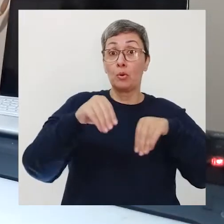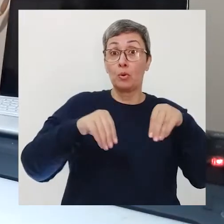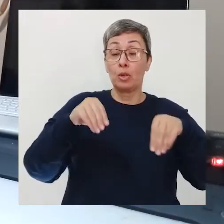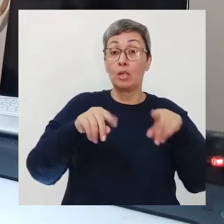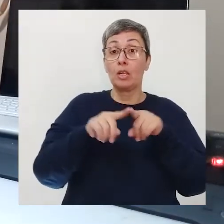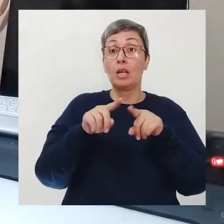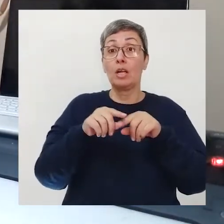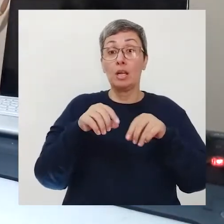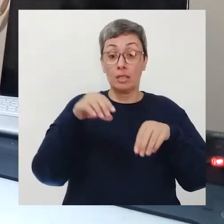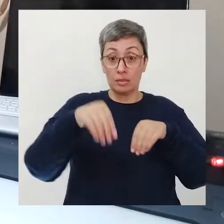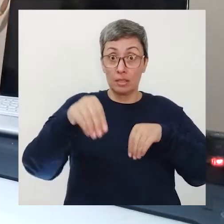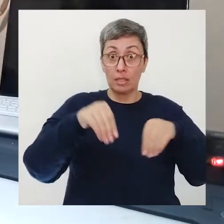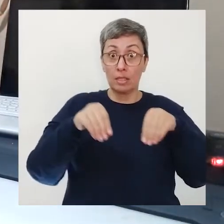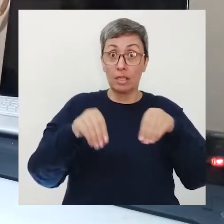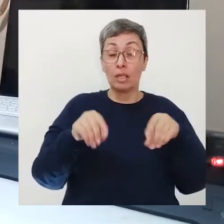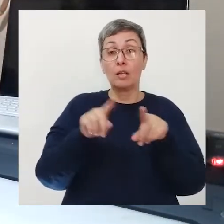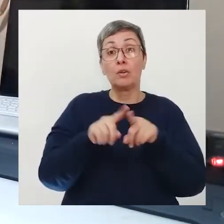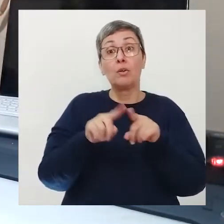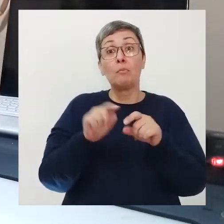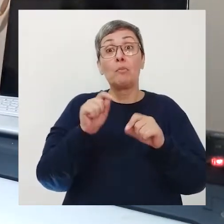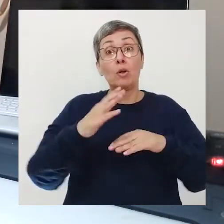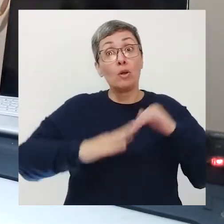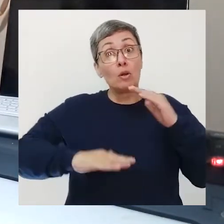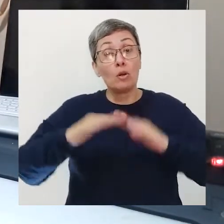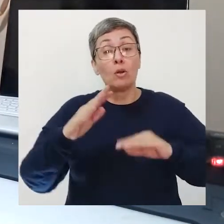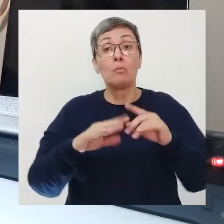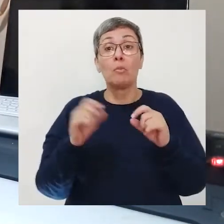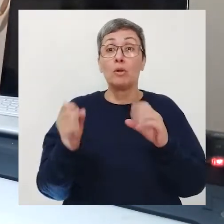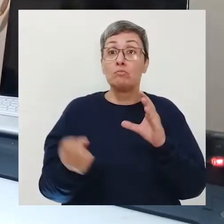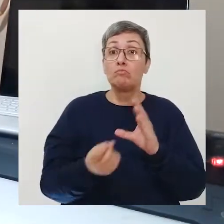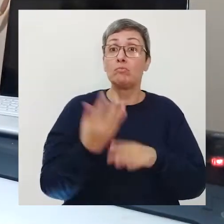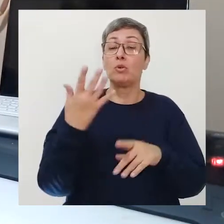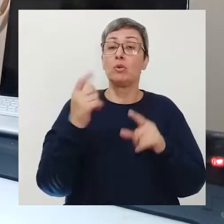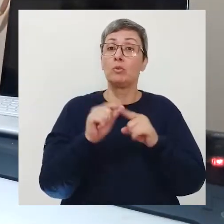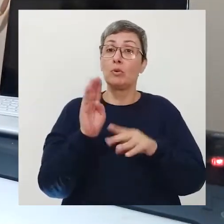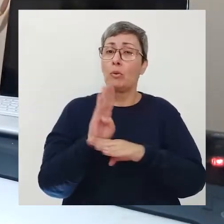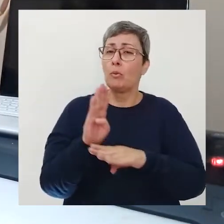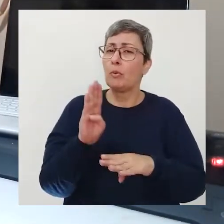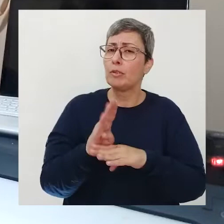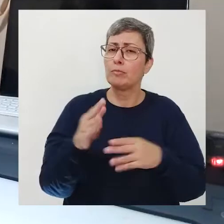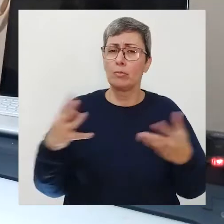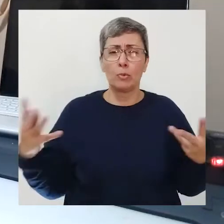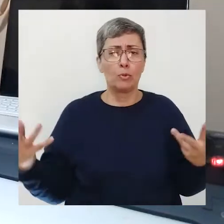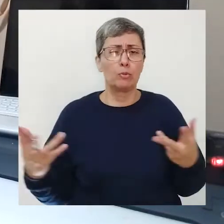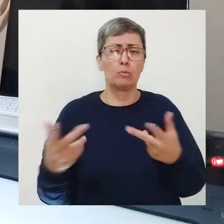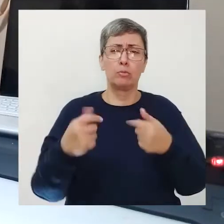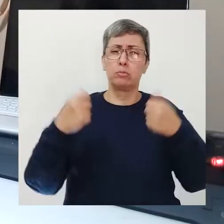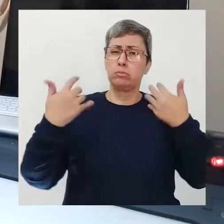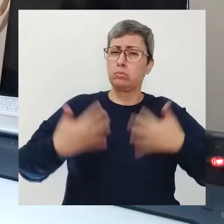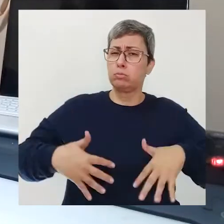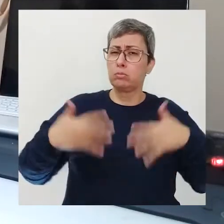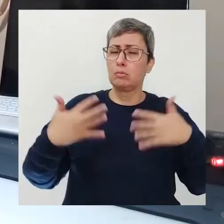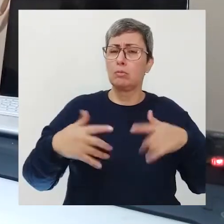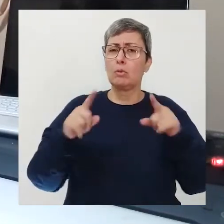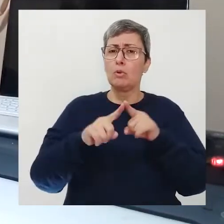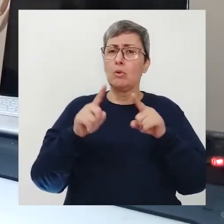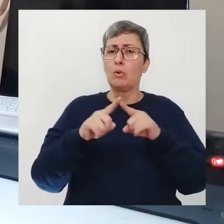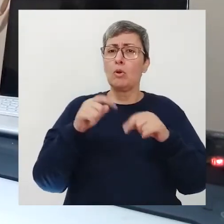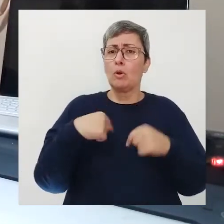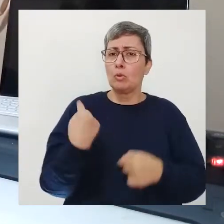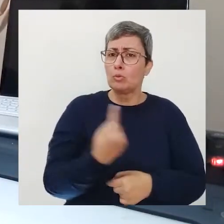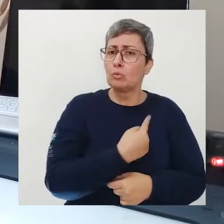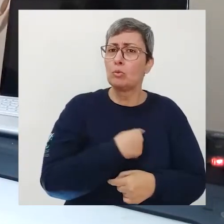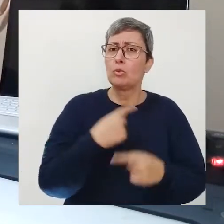sadio por mais tempo você sabia disso aprender coisas novas ou participar de